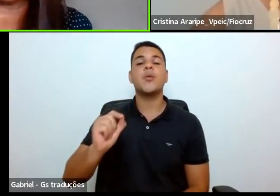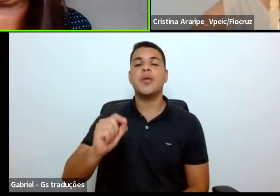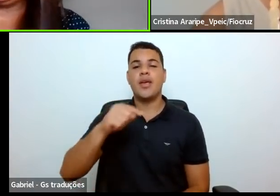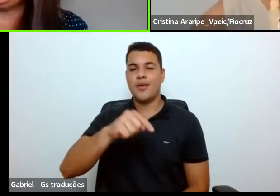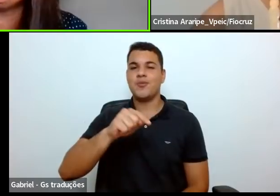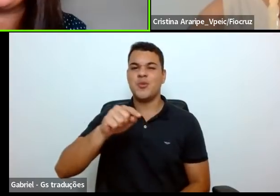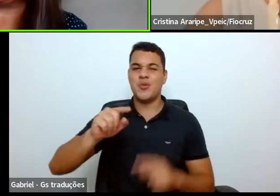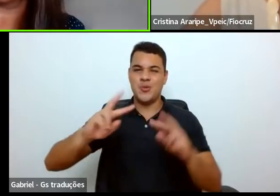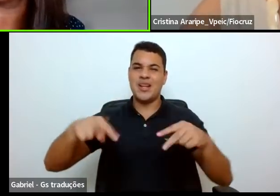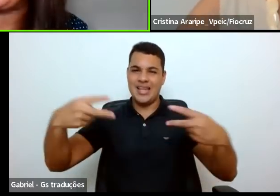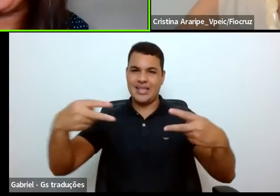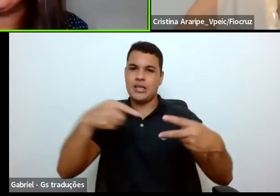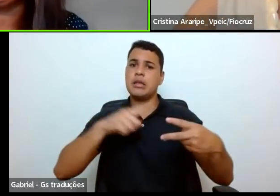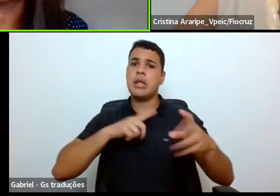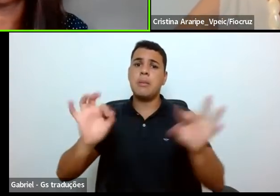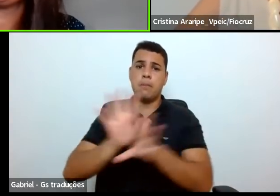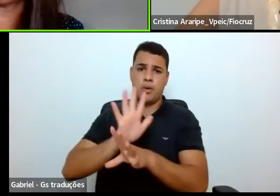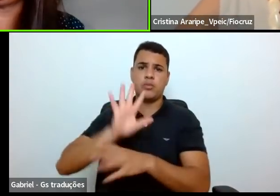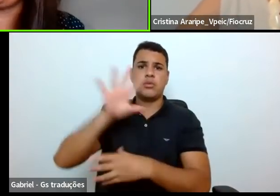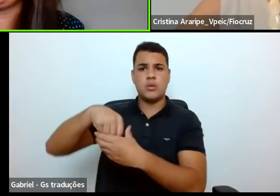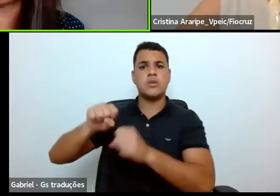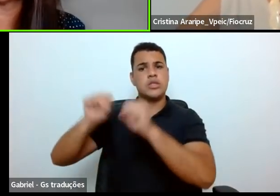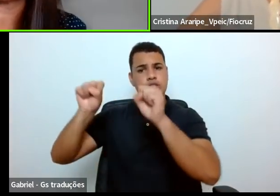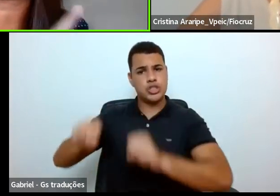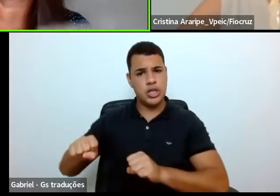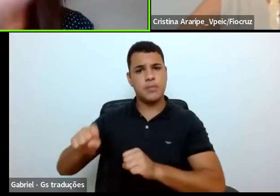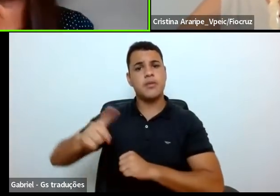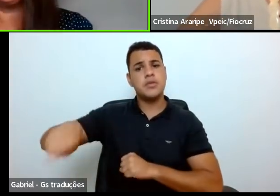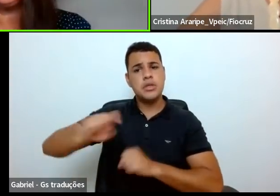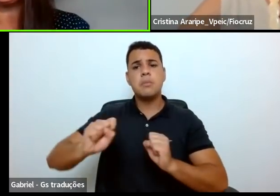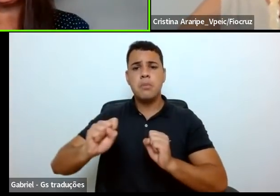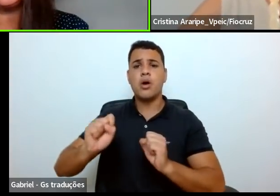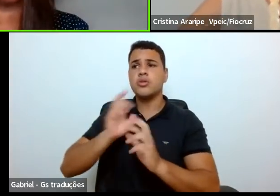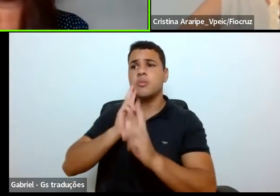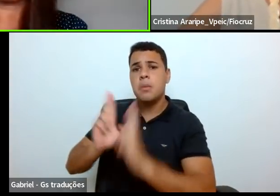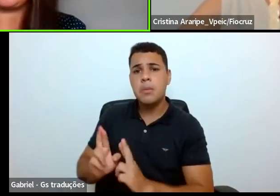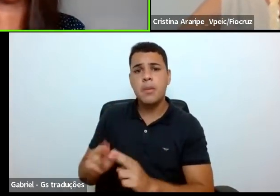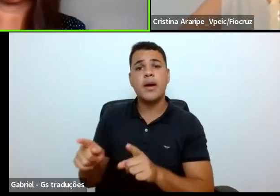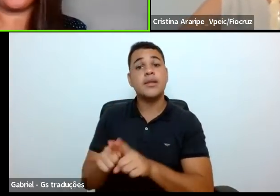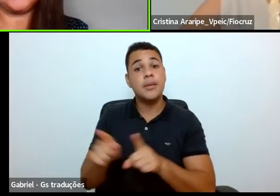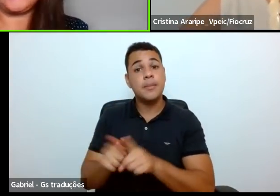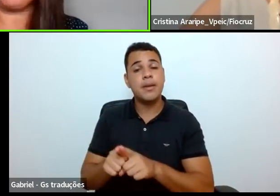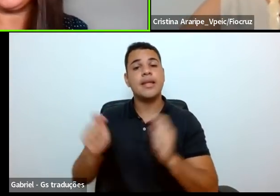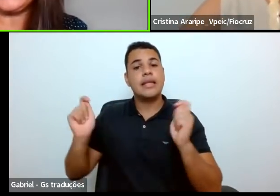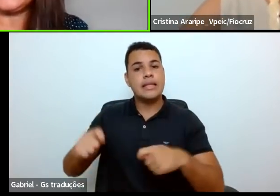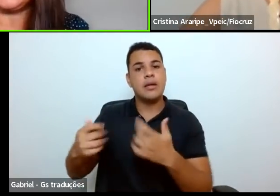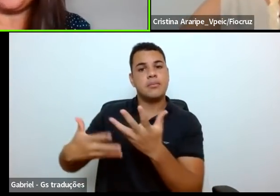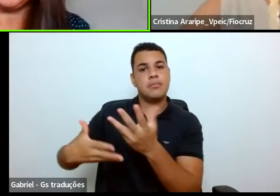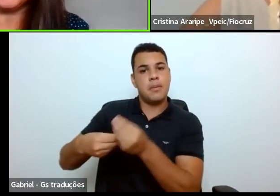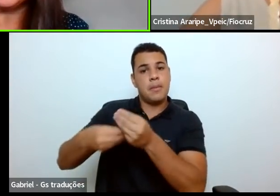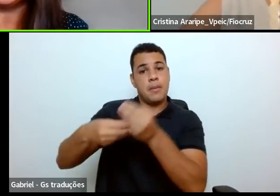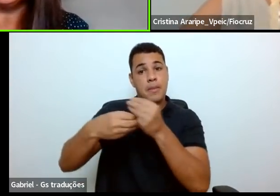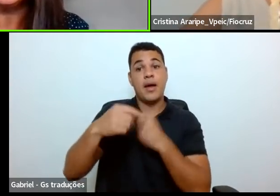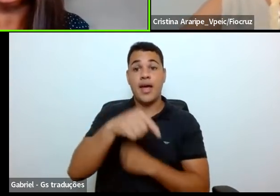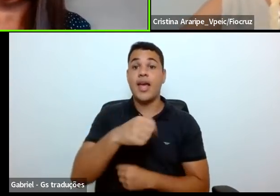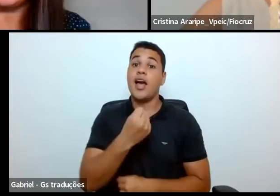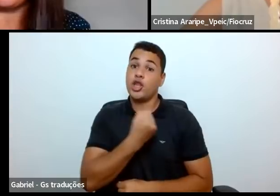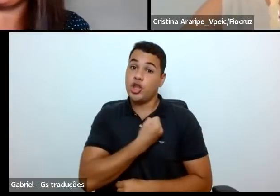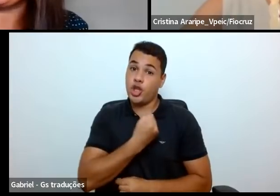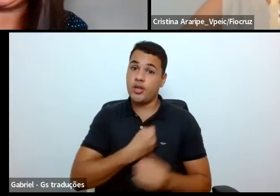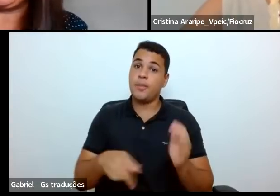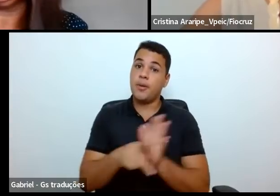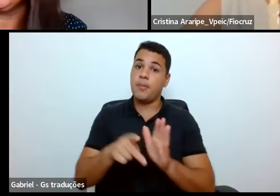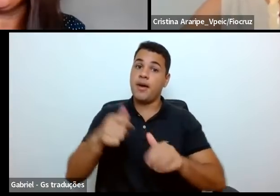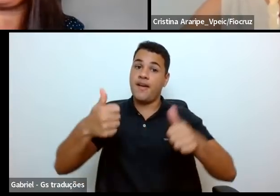à palestra, elas vão ficar no sistema para as respostas, complementando assim as notas da avaliação. É importante todo mundo